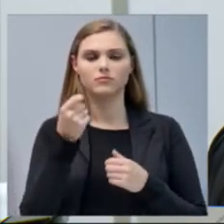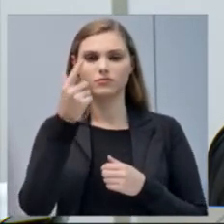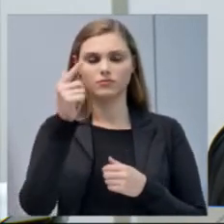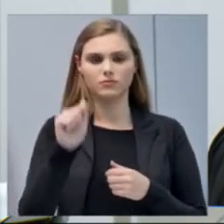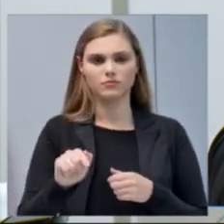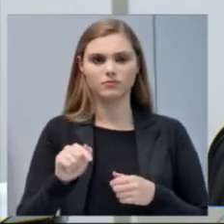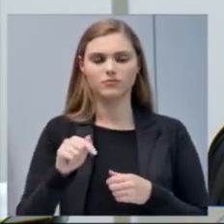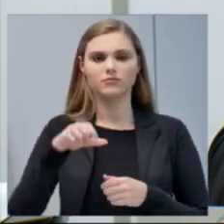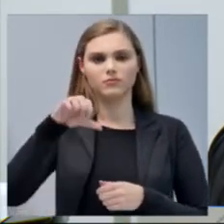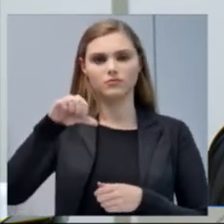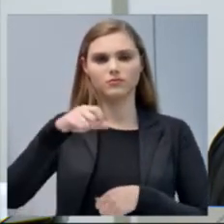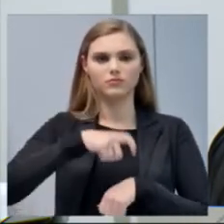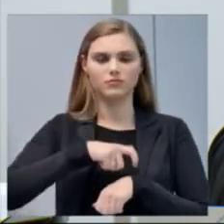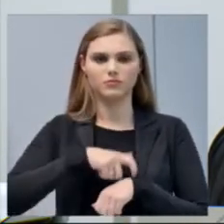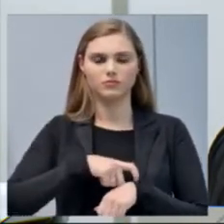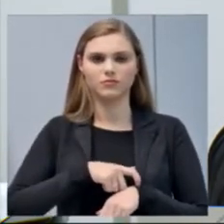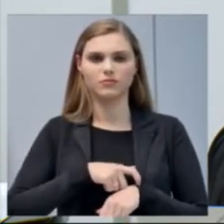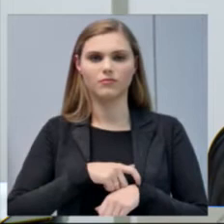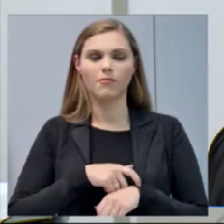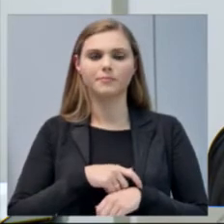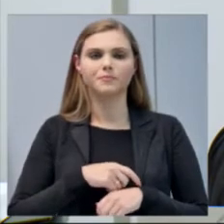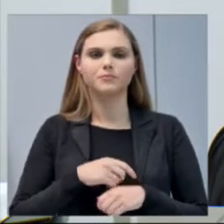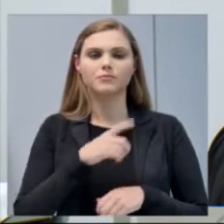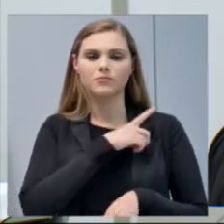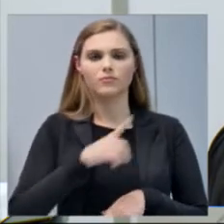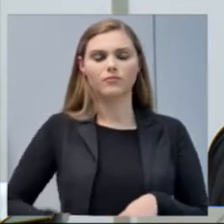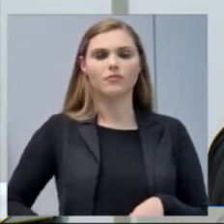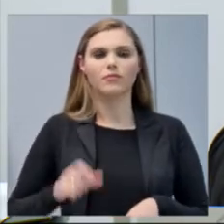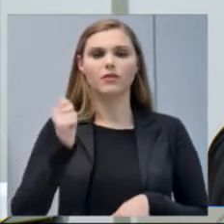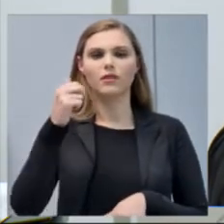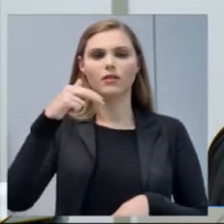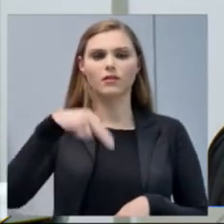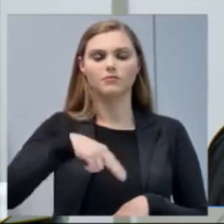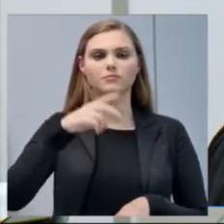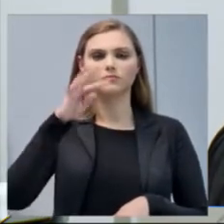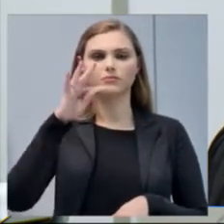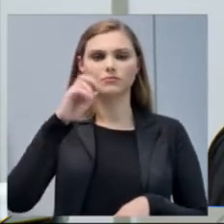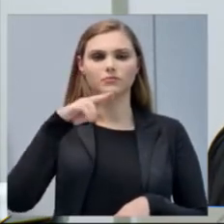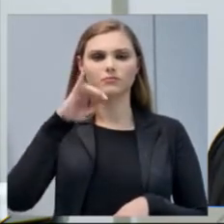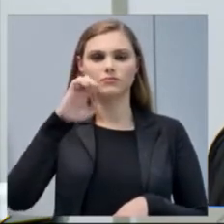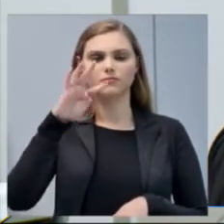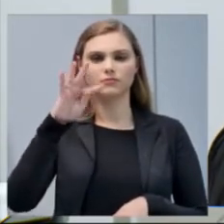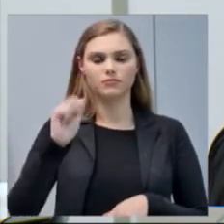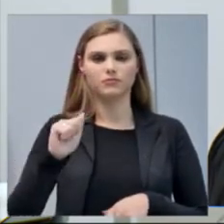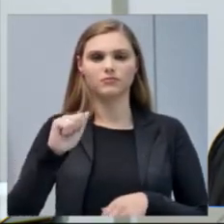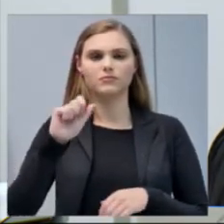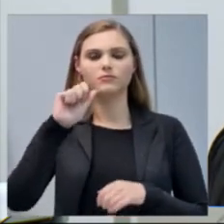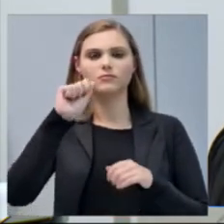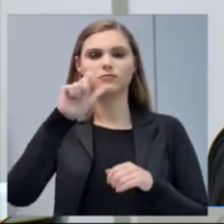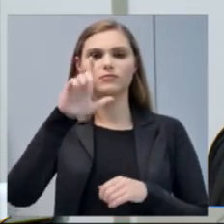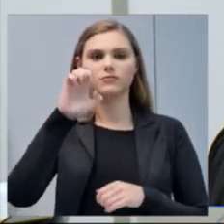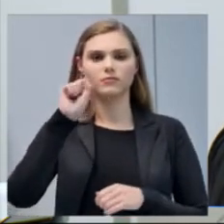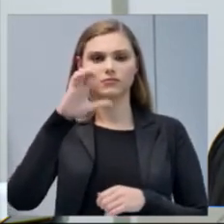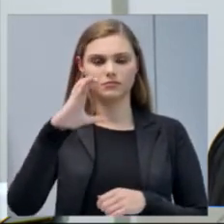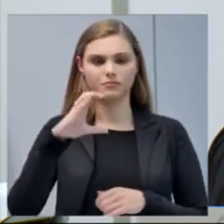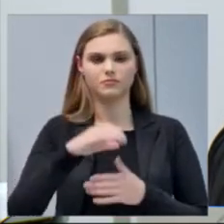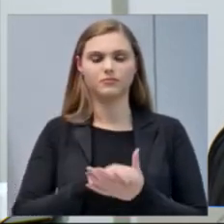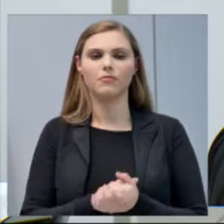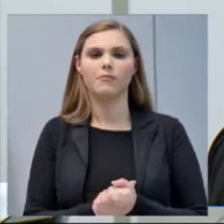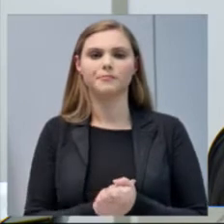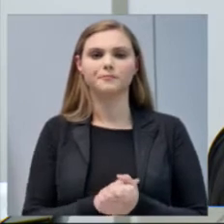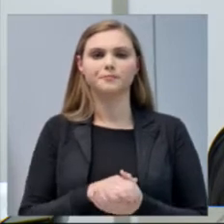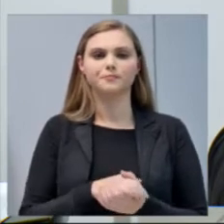Auditório Deputada Antonieta de Barros, na Alesc, do Gabinete Pessoal do Presidente da República,